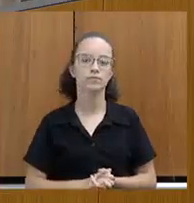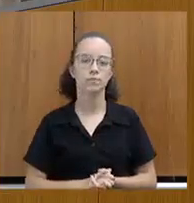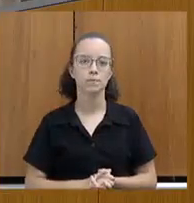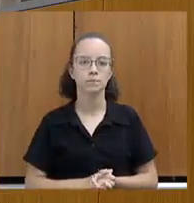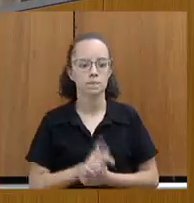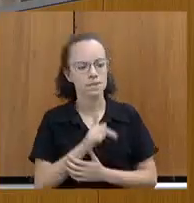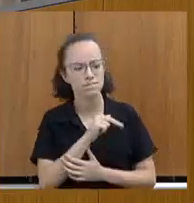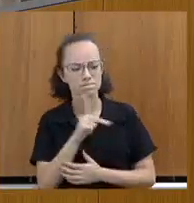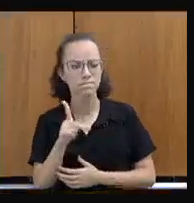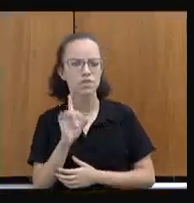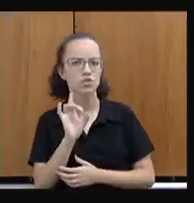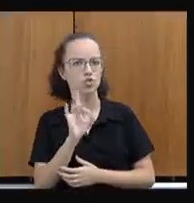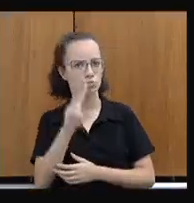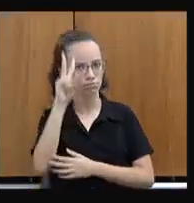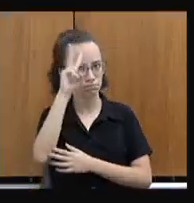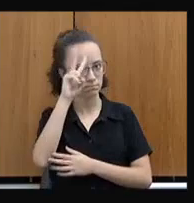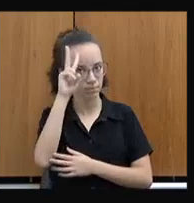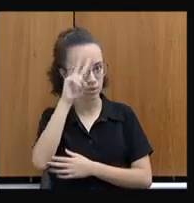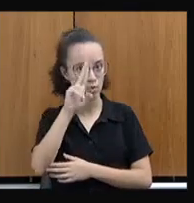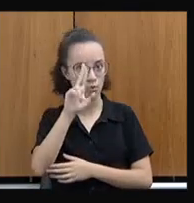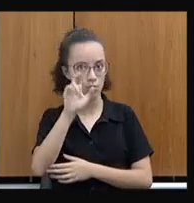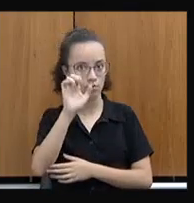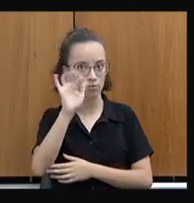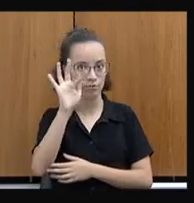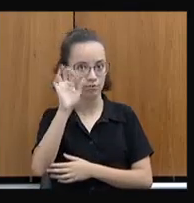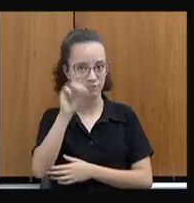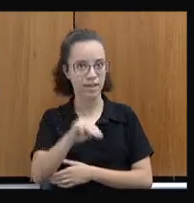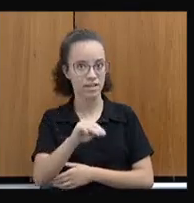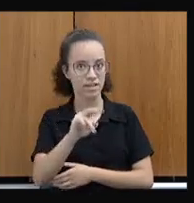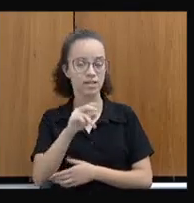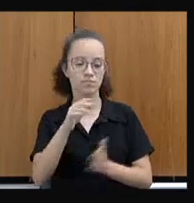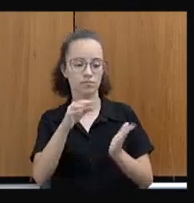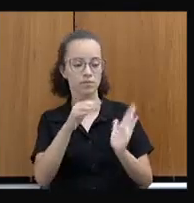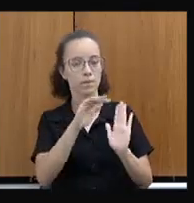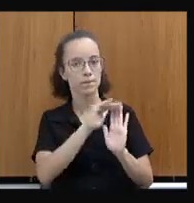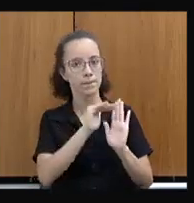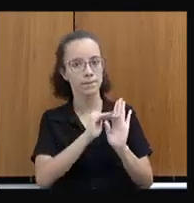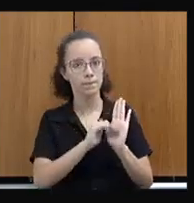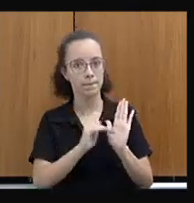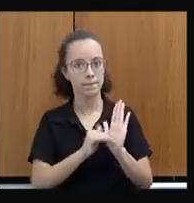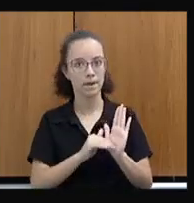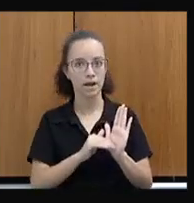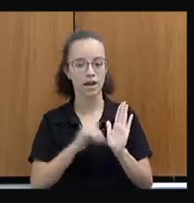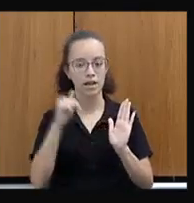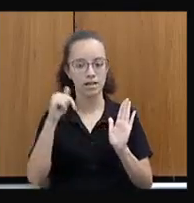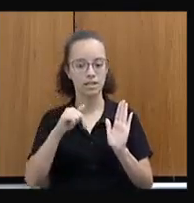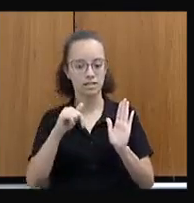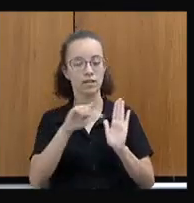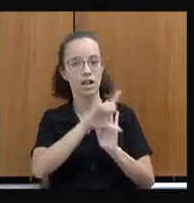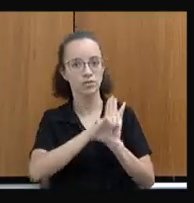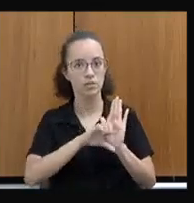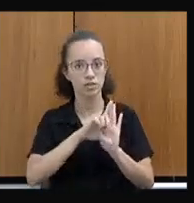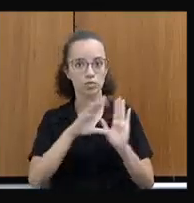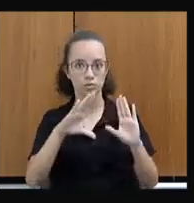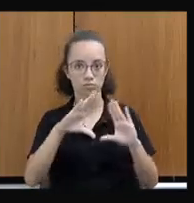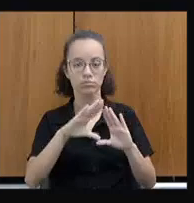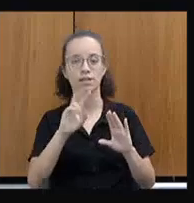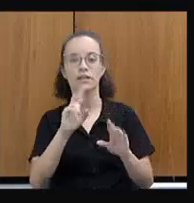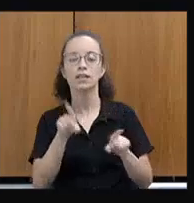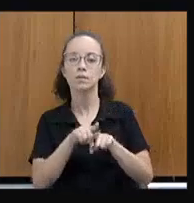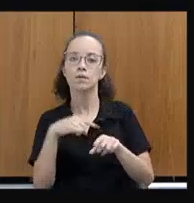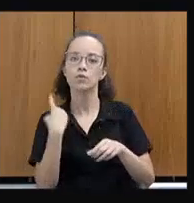Presidenta, é só para lembrar que o FEM está na pauta da votação para essa legislatura. Assim como a gente não votou o